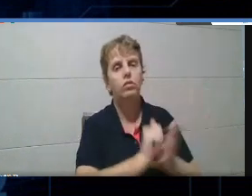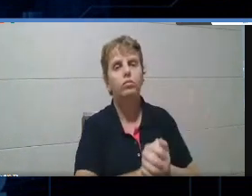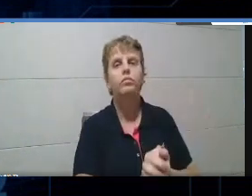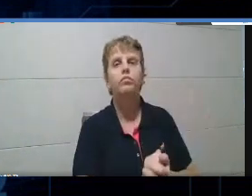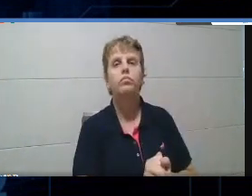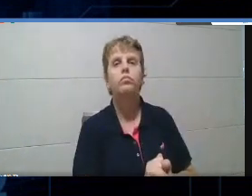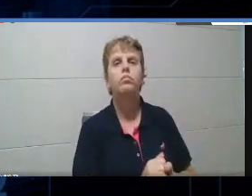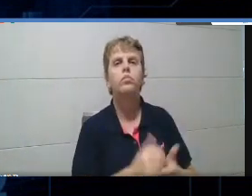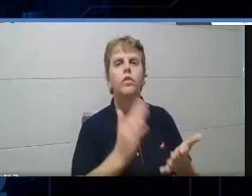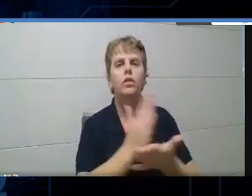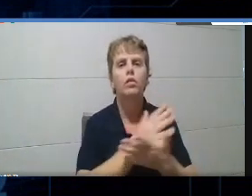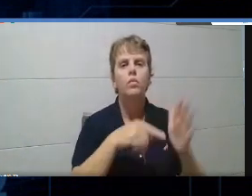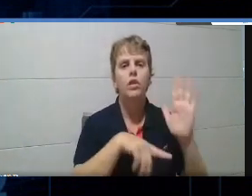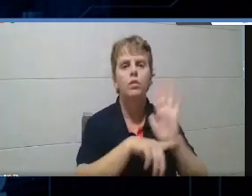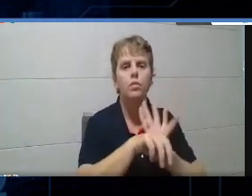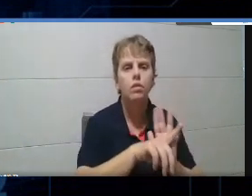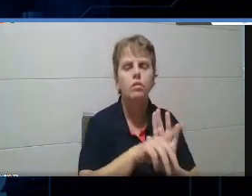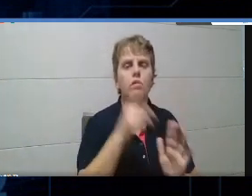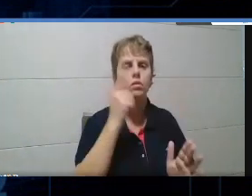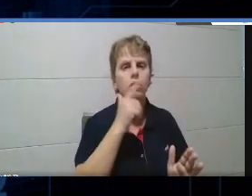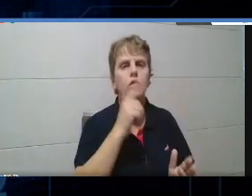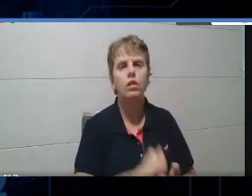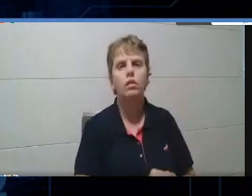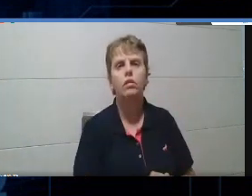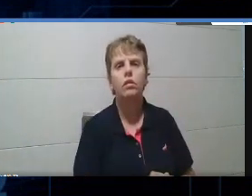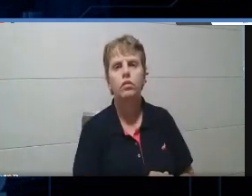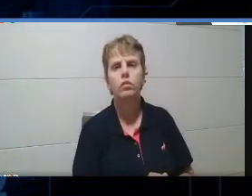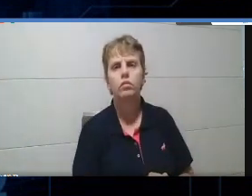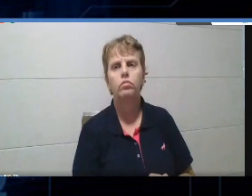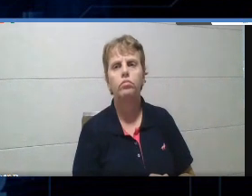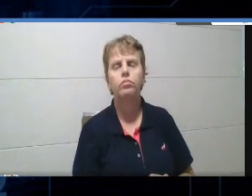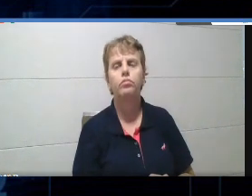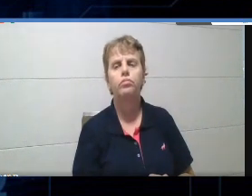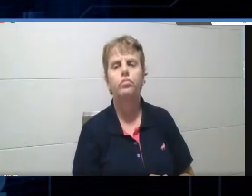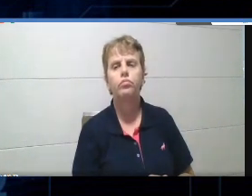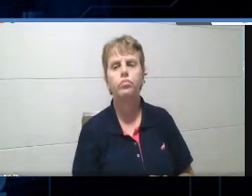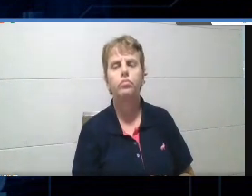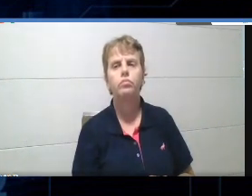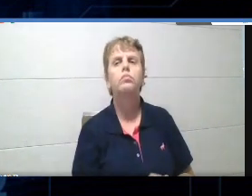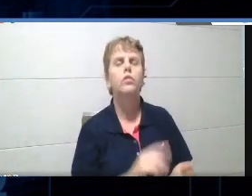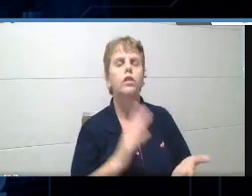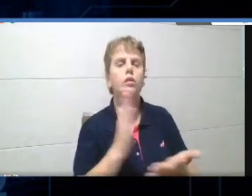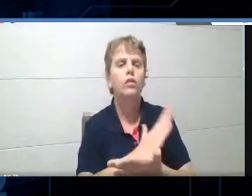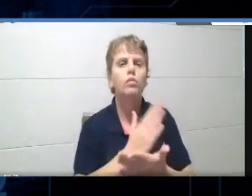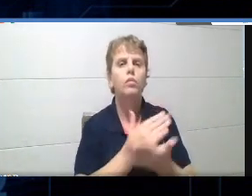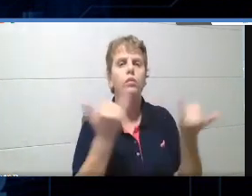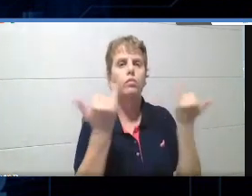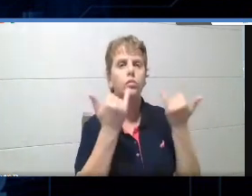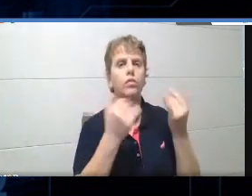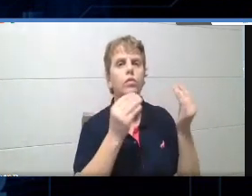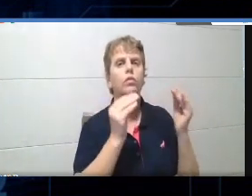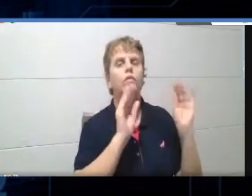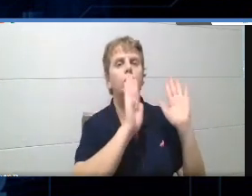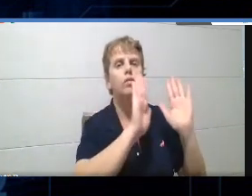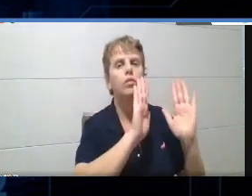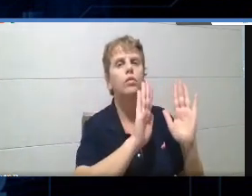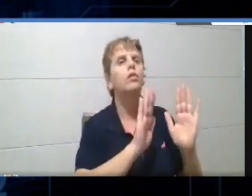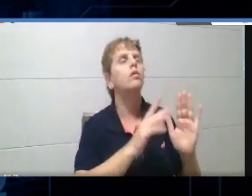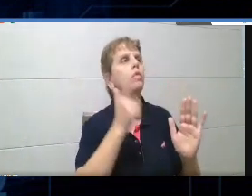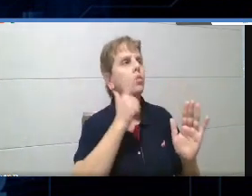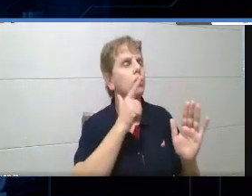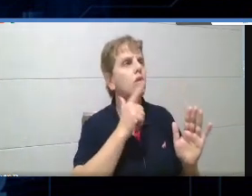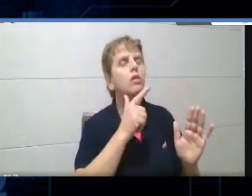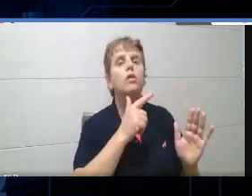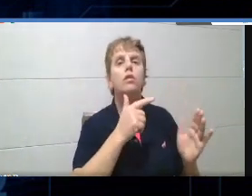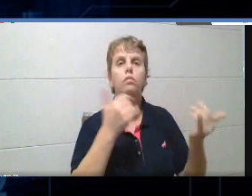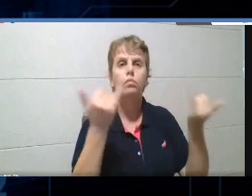questões, tá? Tá fazendo a exportação desses dados todos para o Excel para poder fazer um feedback para os